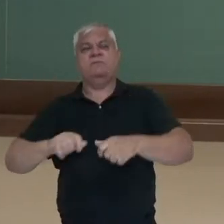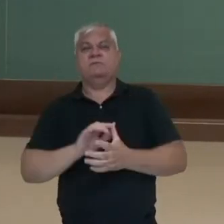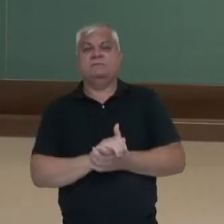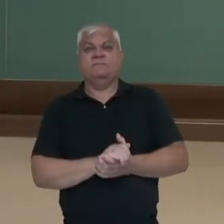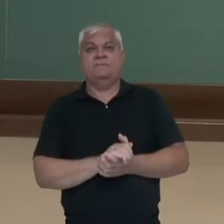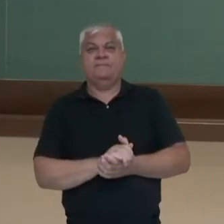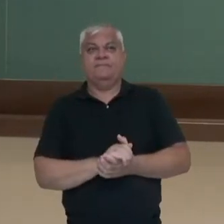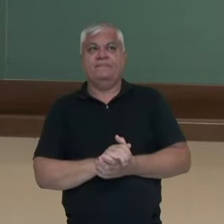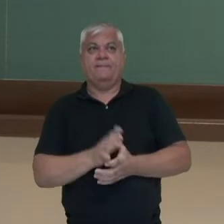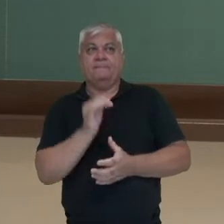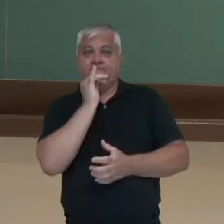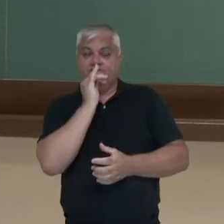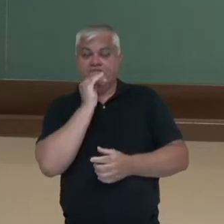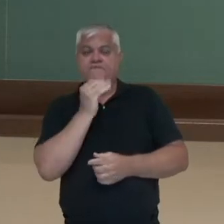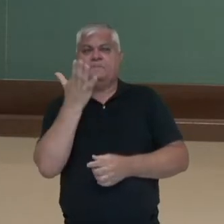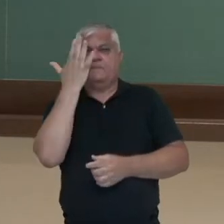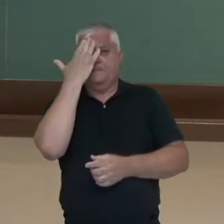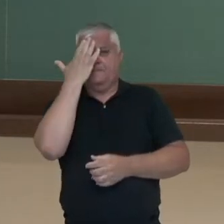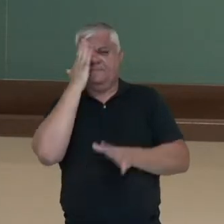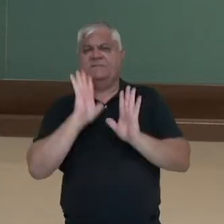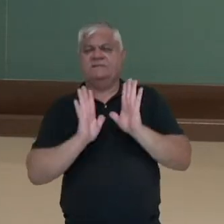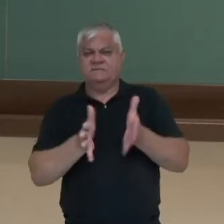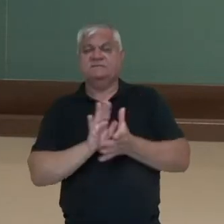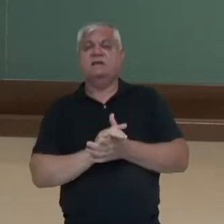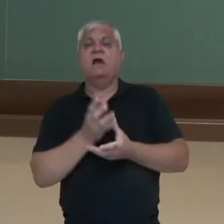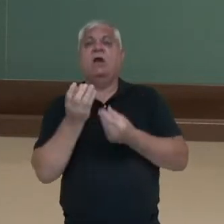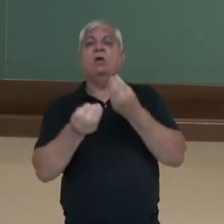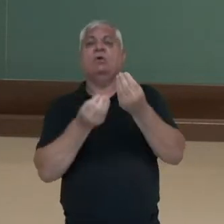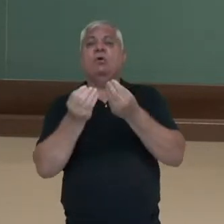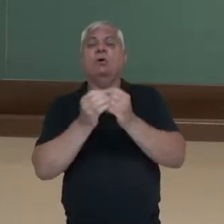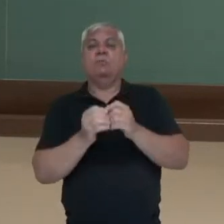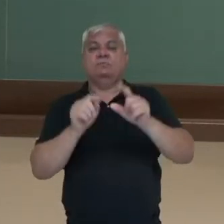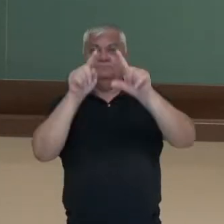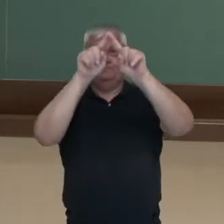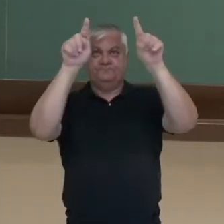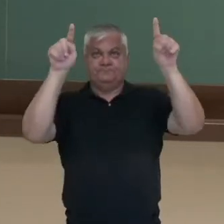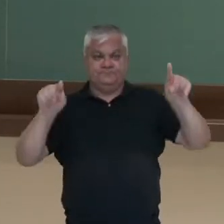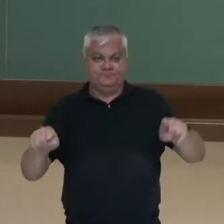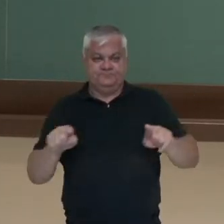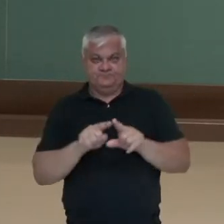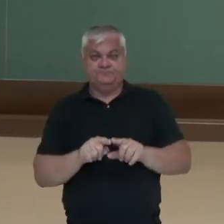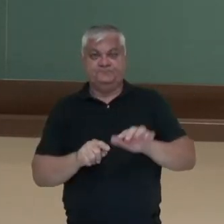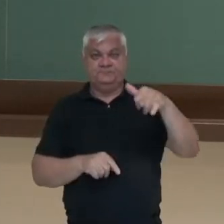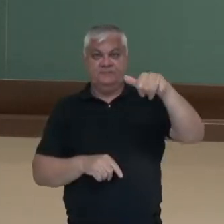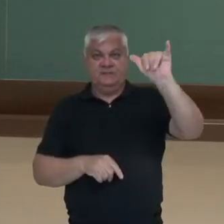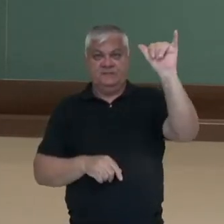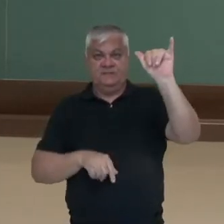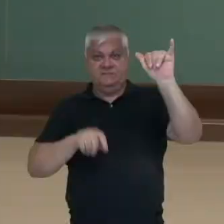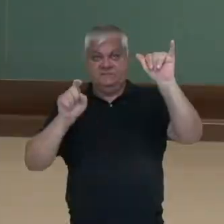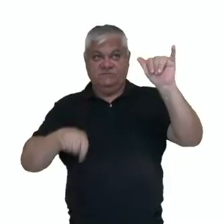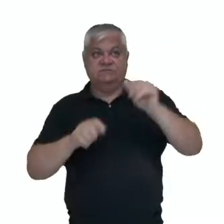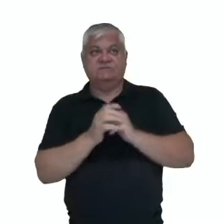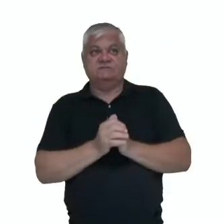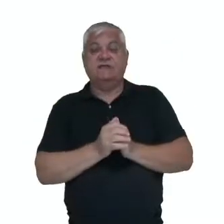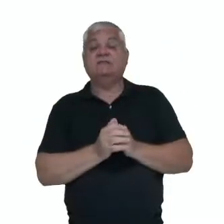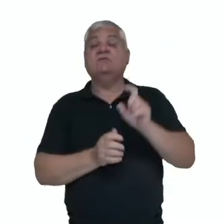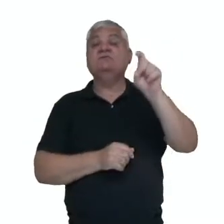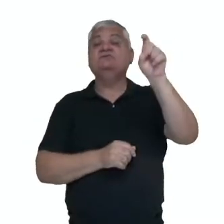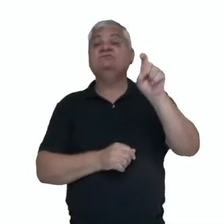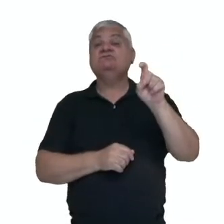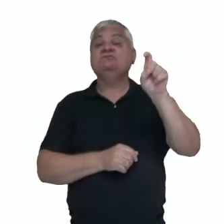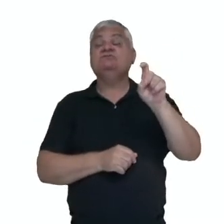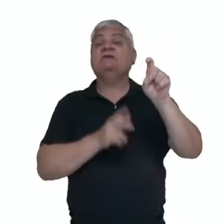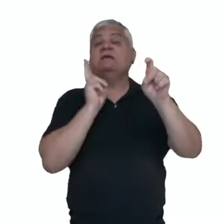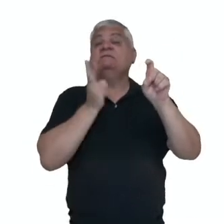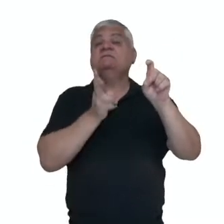Então, agora que você já sabe o comportamento do gráfico, aonde é dado pela função seno de x, sempre